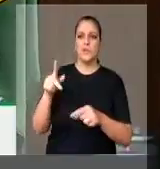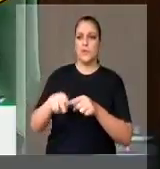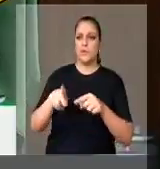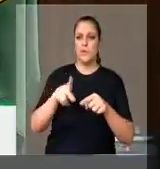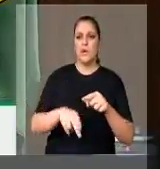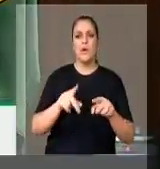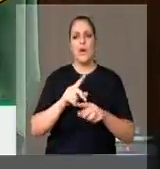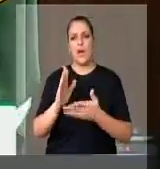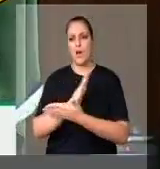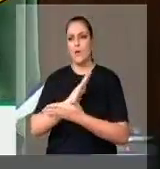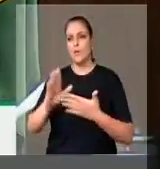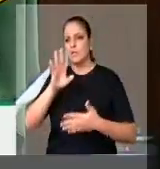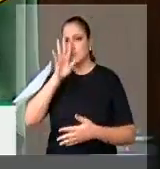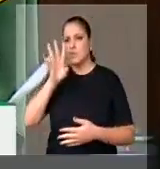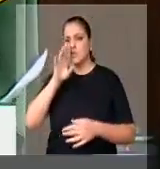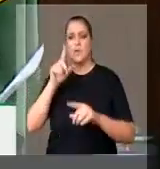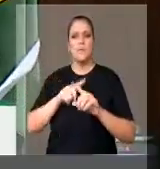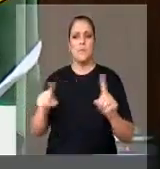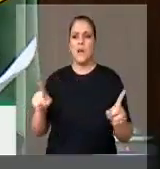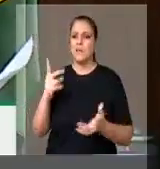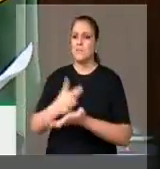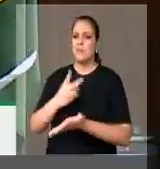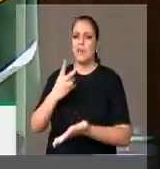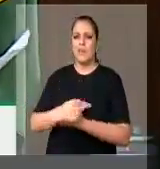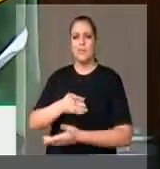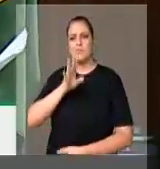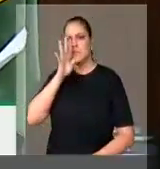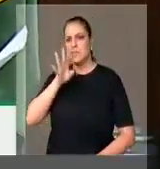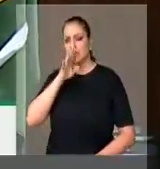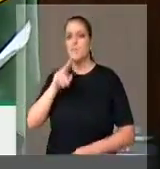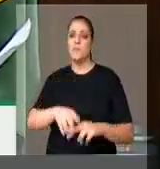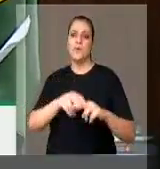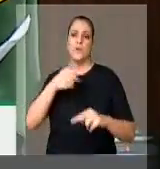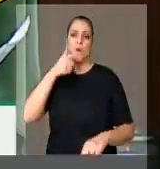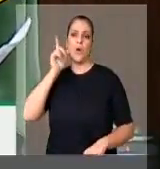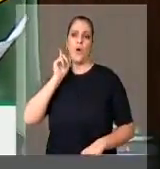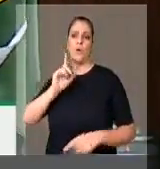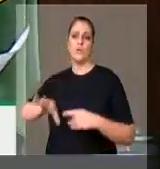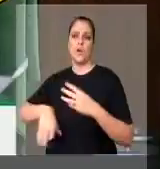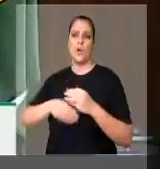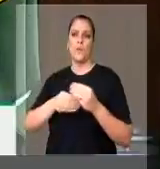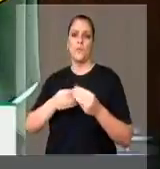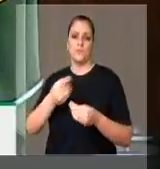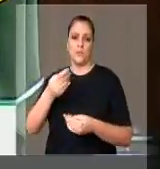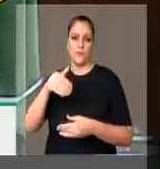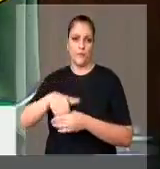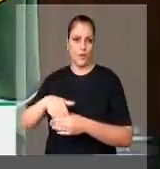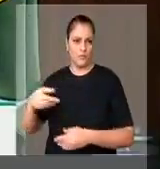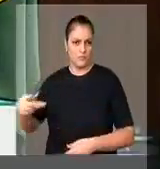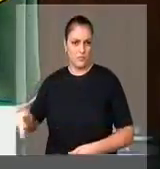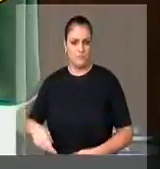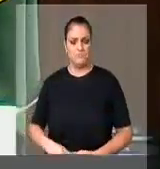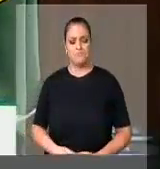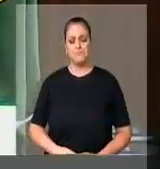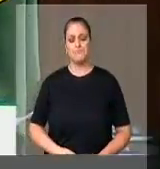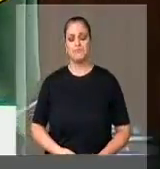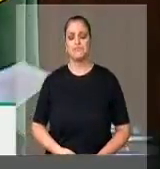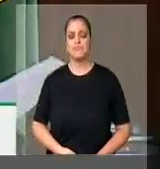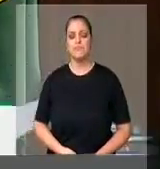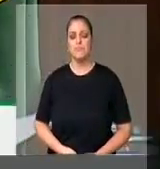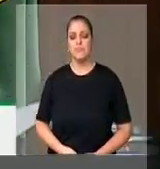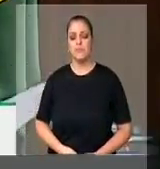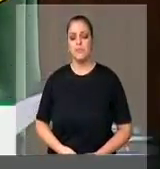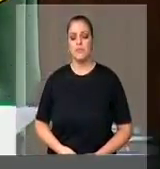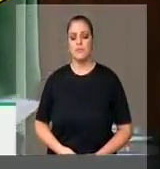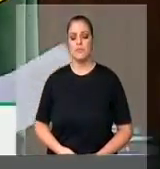certamente, que ontem ele apresentou a complementação do voto. E, a partir daí, me parece que o